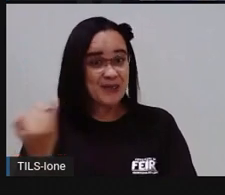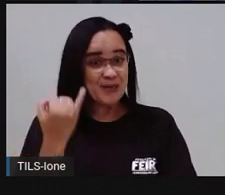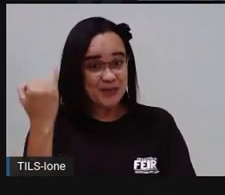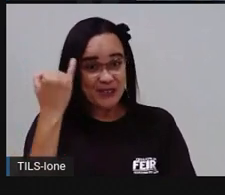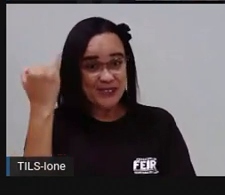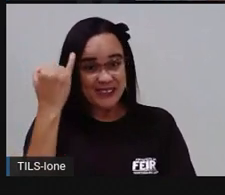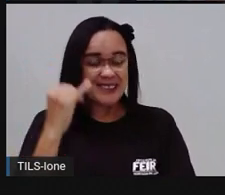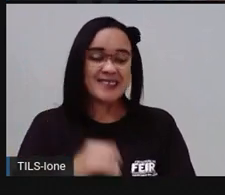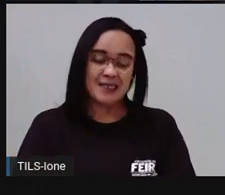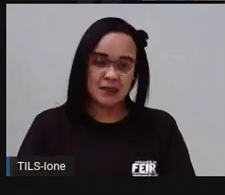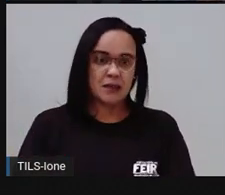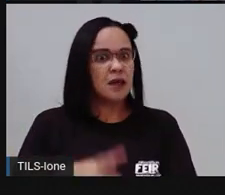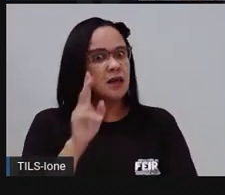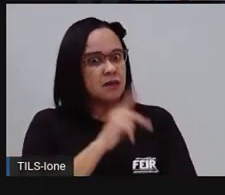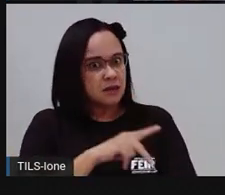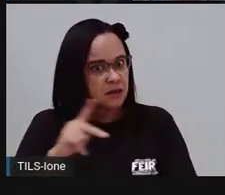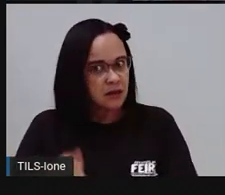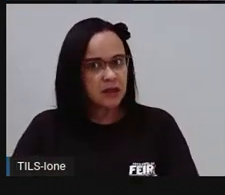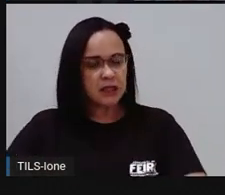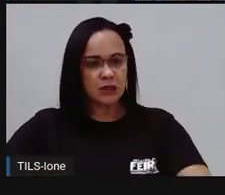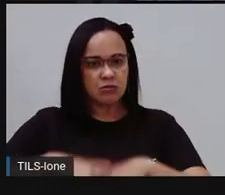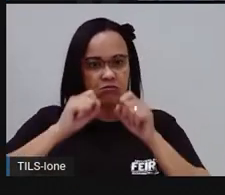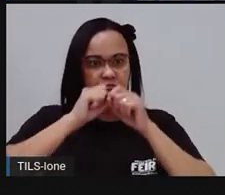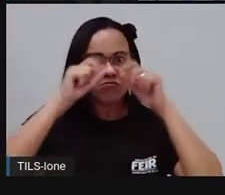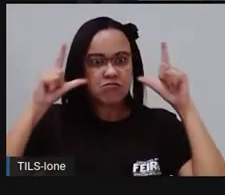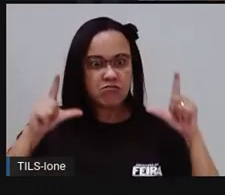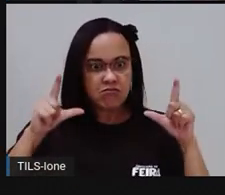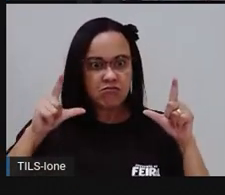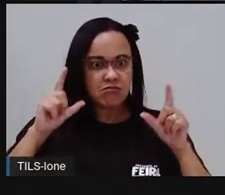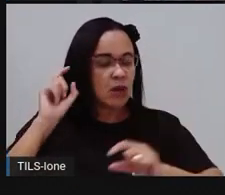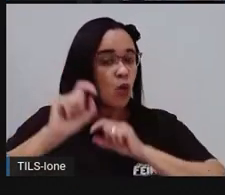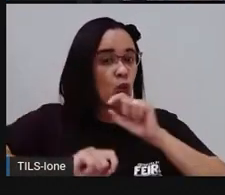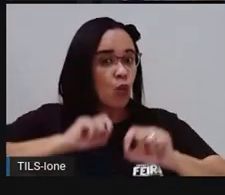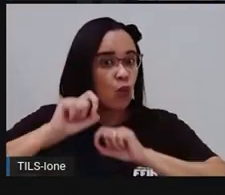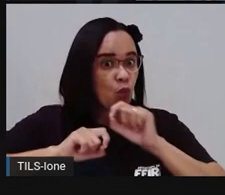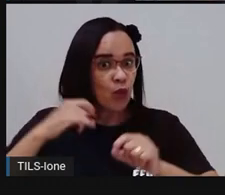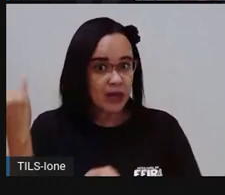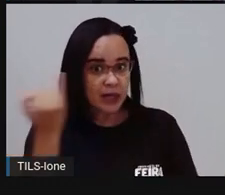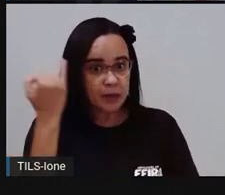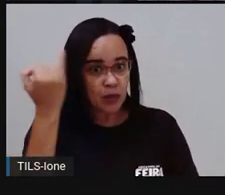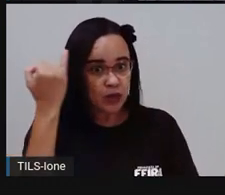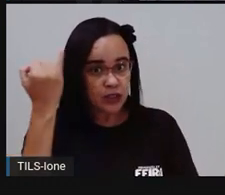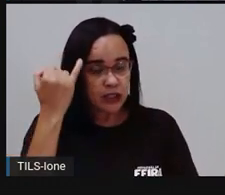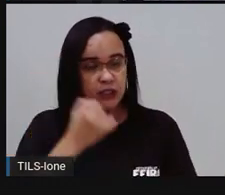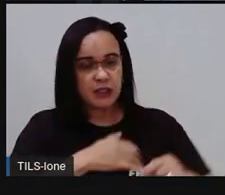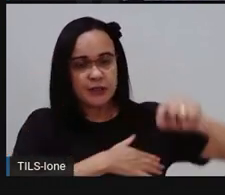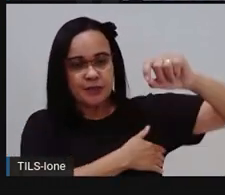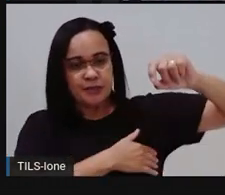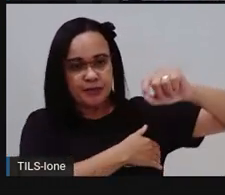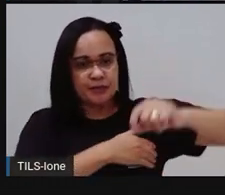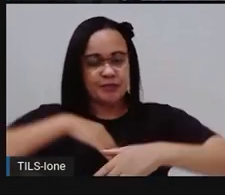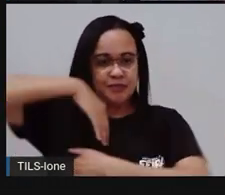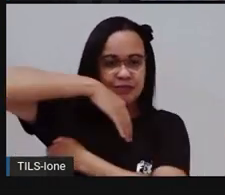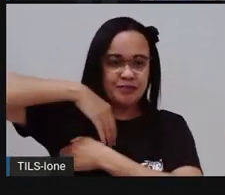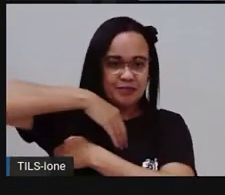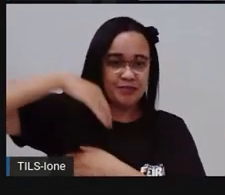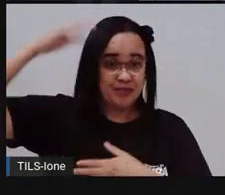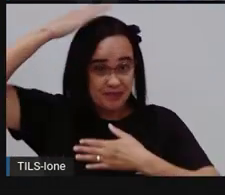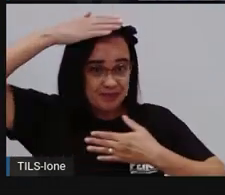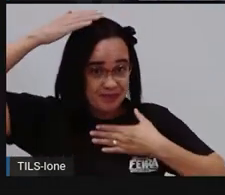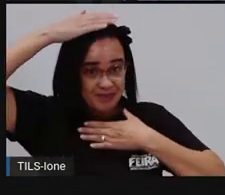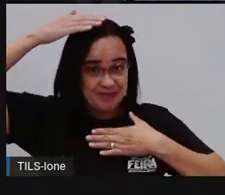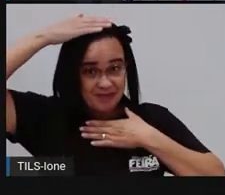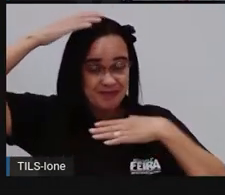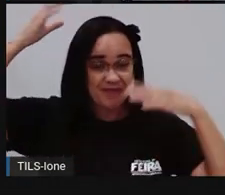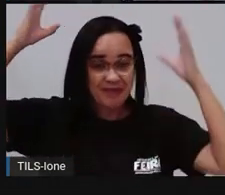a PRO faz um alerta bem importante para vocês, né? Aqui o bonequinho está se ensabuando embaixo do chuveiro e a gente vai ver,